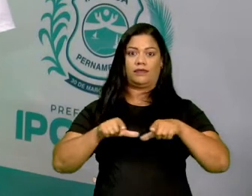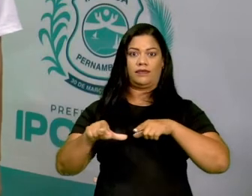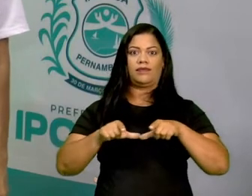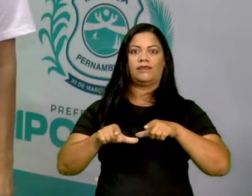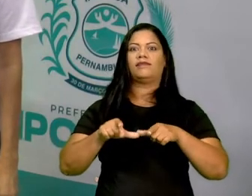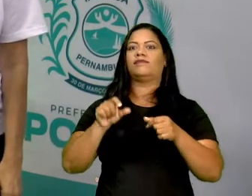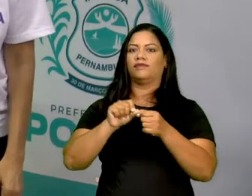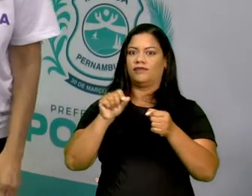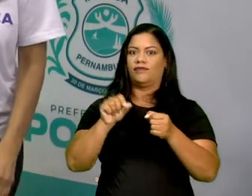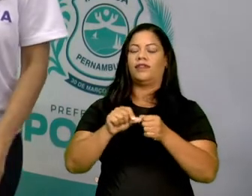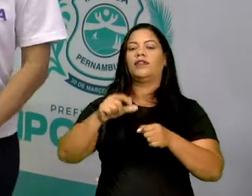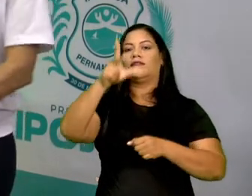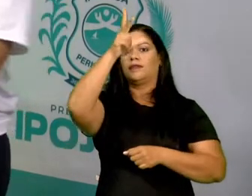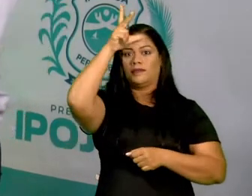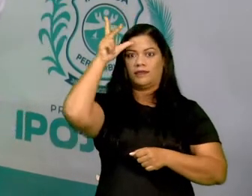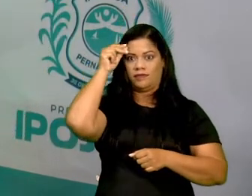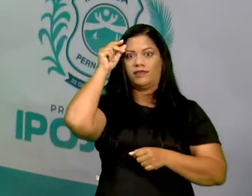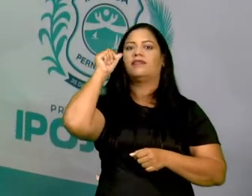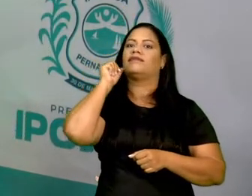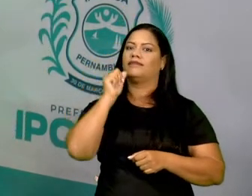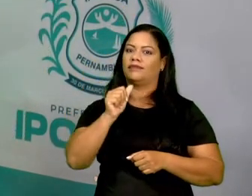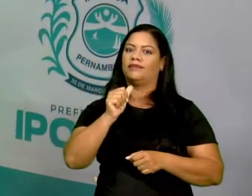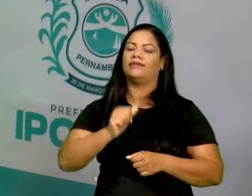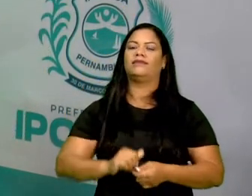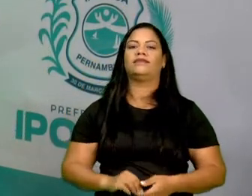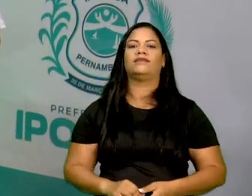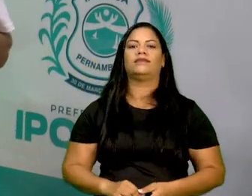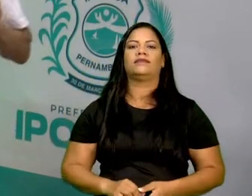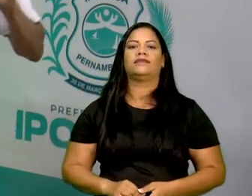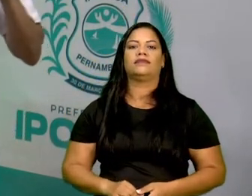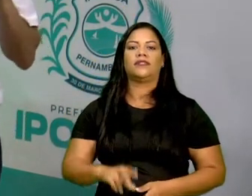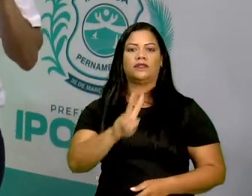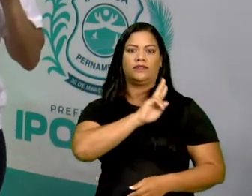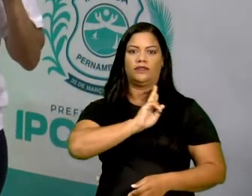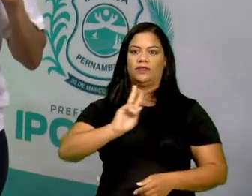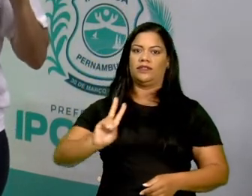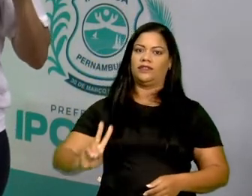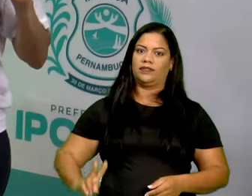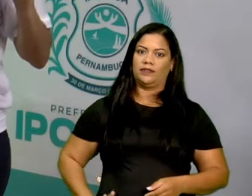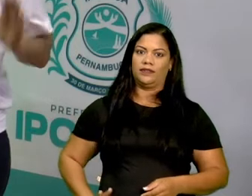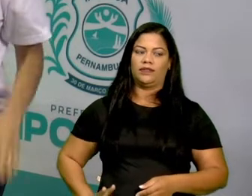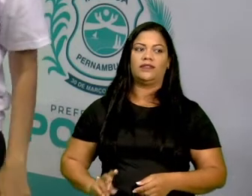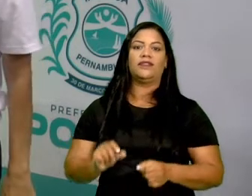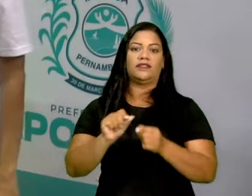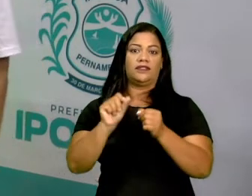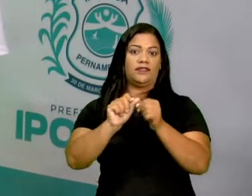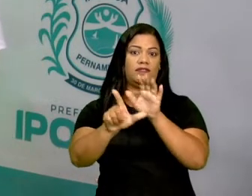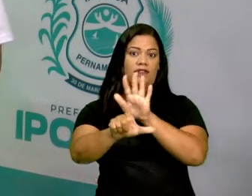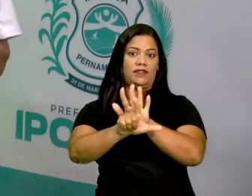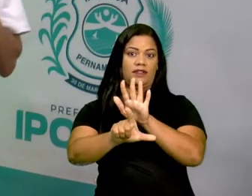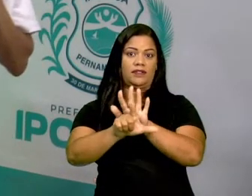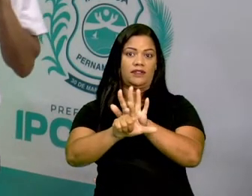prefeitos. Ou seja, o vereador, ele formula a lei,